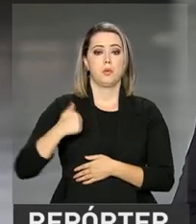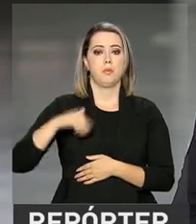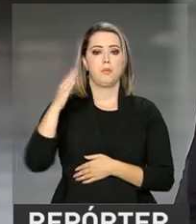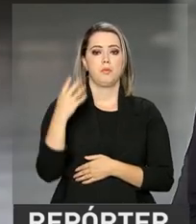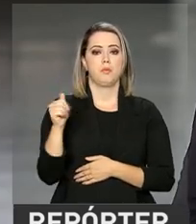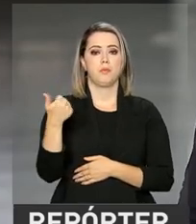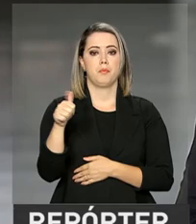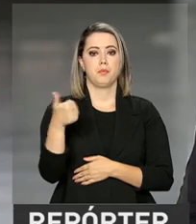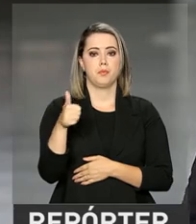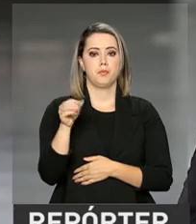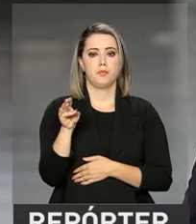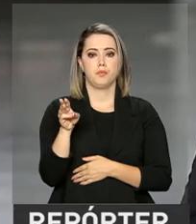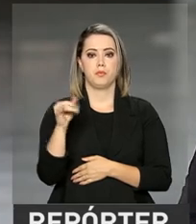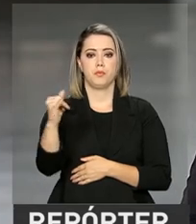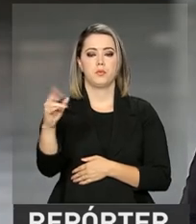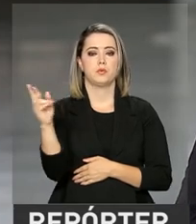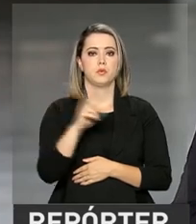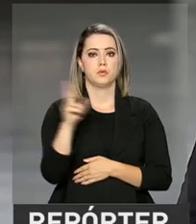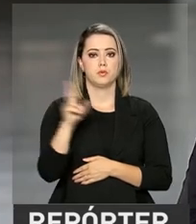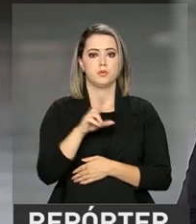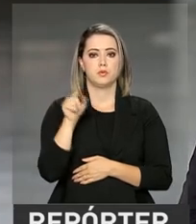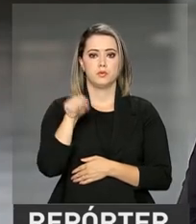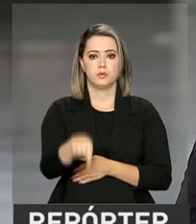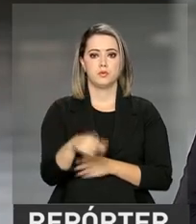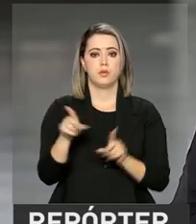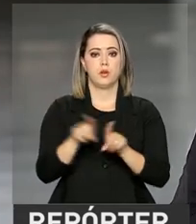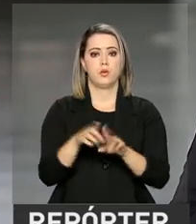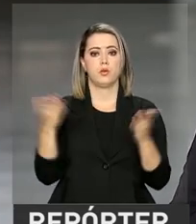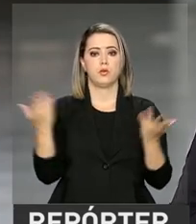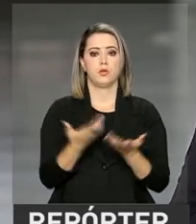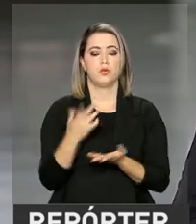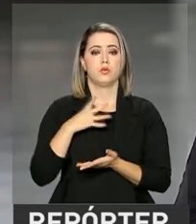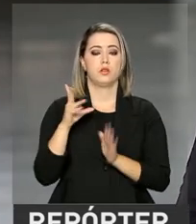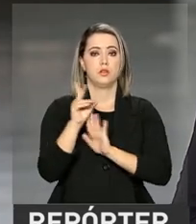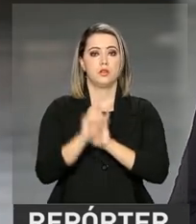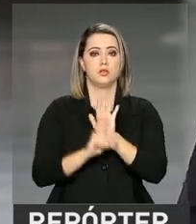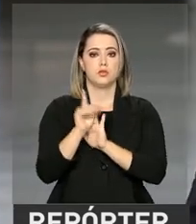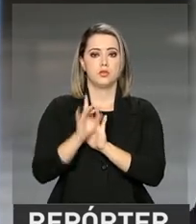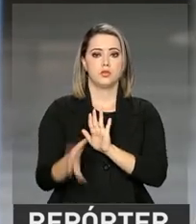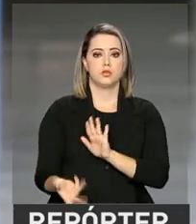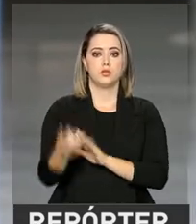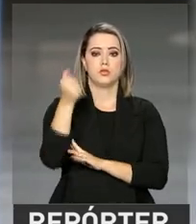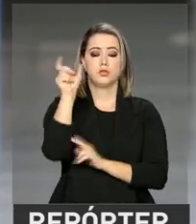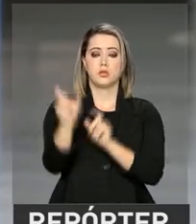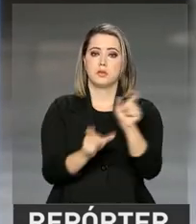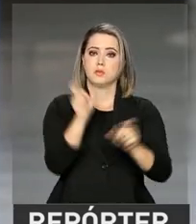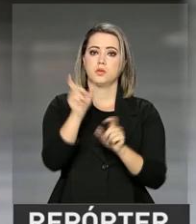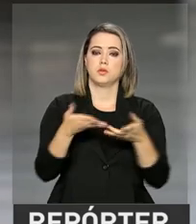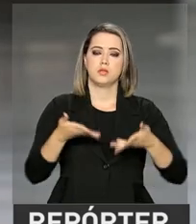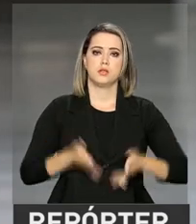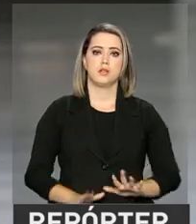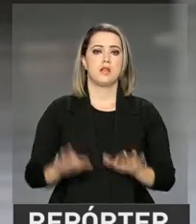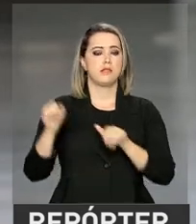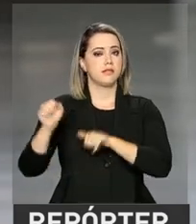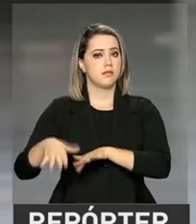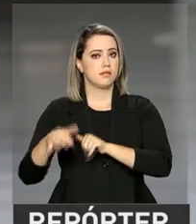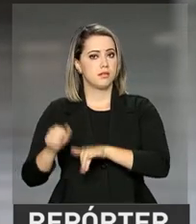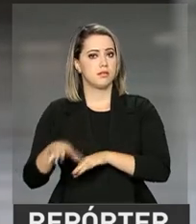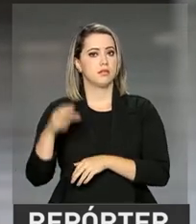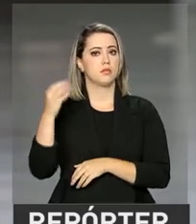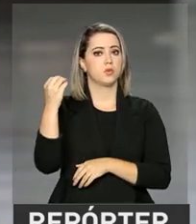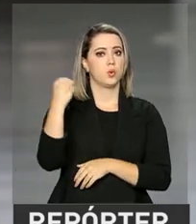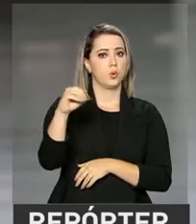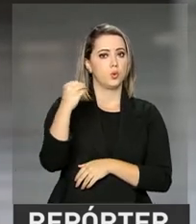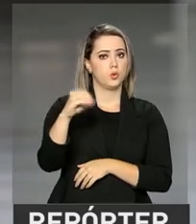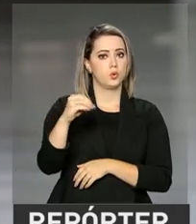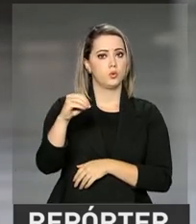quase 11 bilhões de reais. Dessa vez, quem tem direito a sacar são os trabalhadores nascidos em setembro, entre